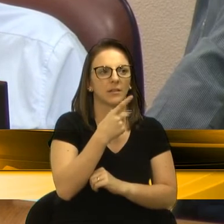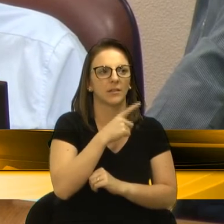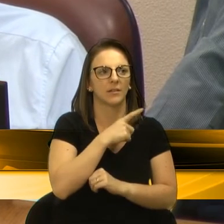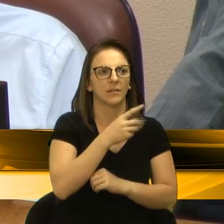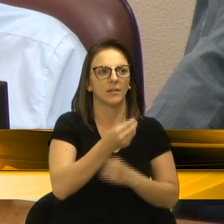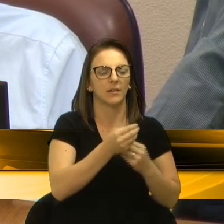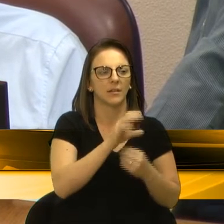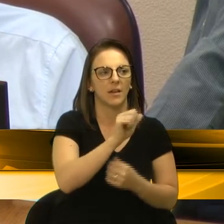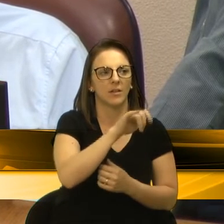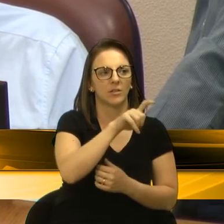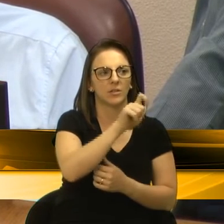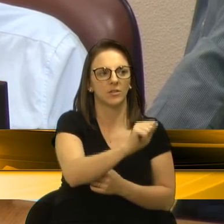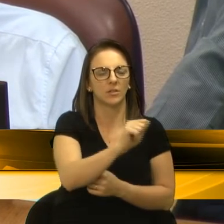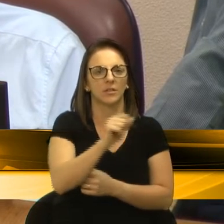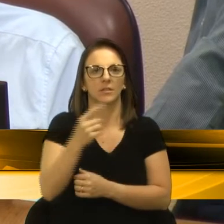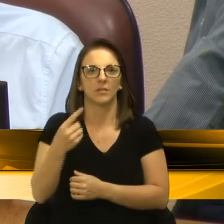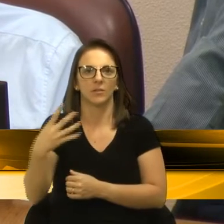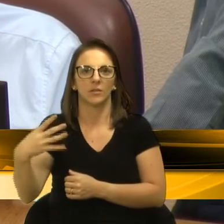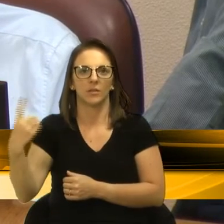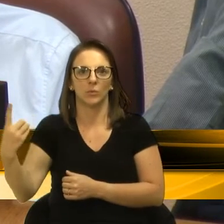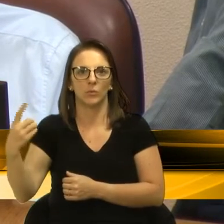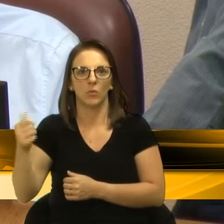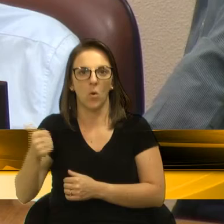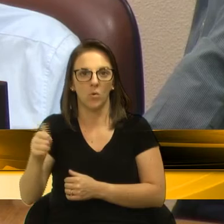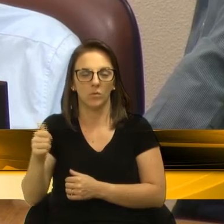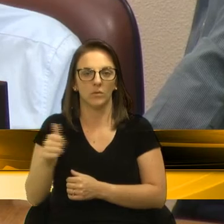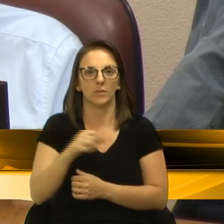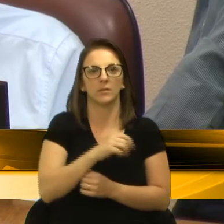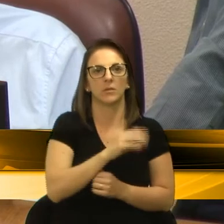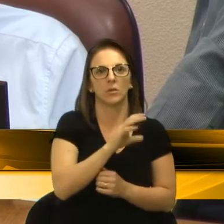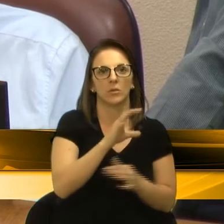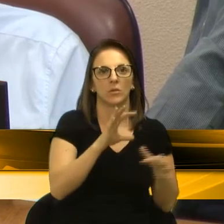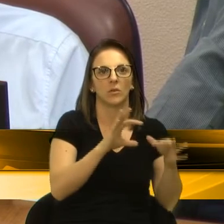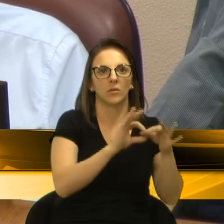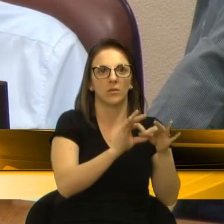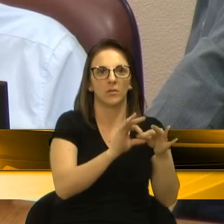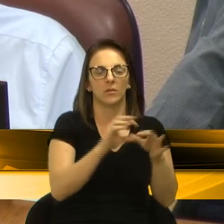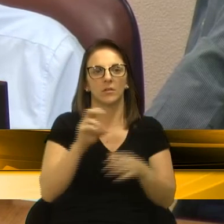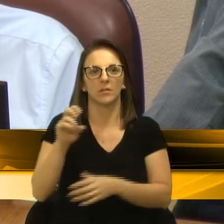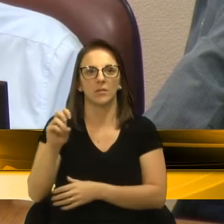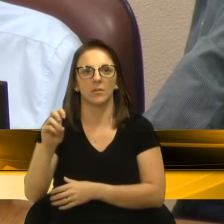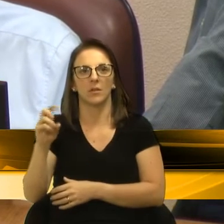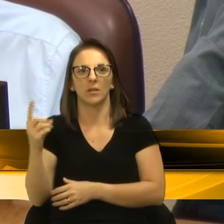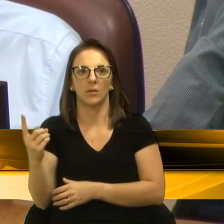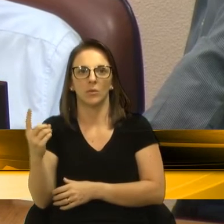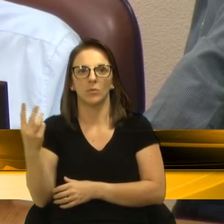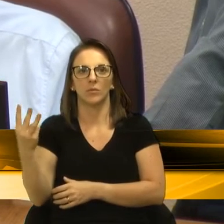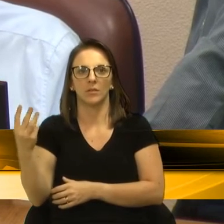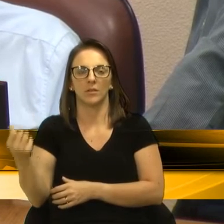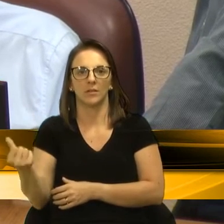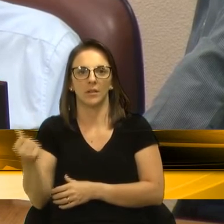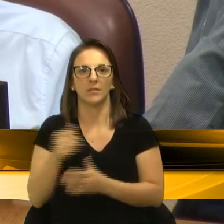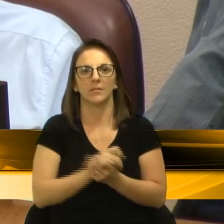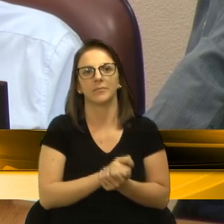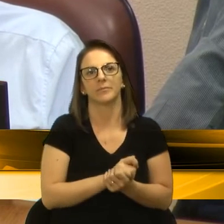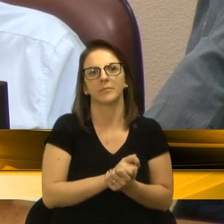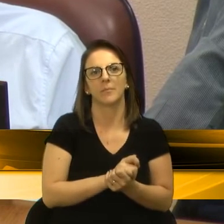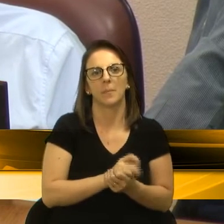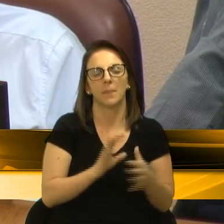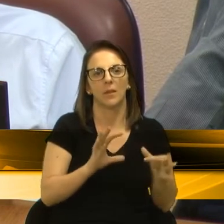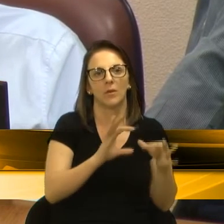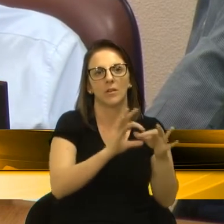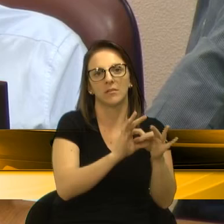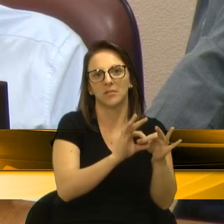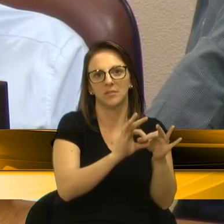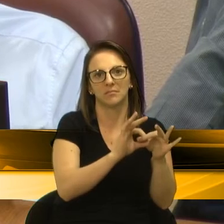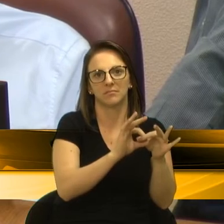11,141,12, conector adaptador macho 51,36, conector RJ